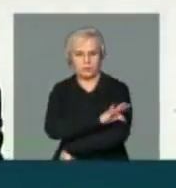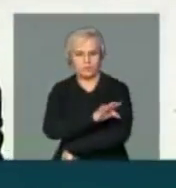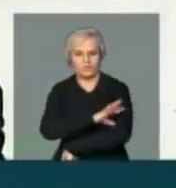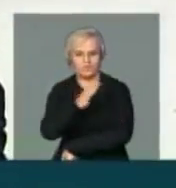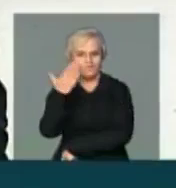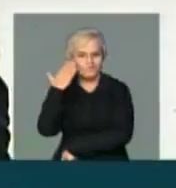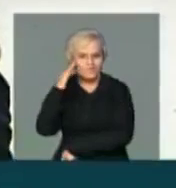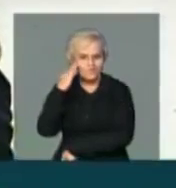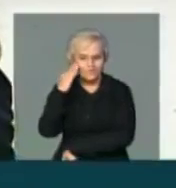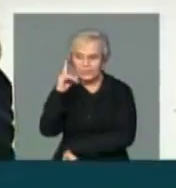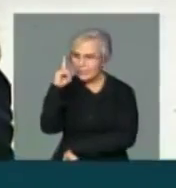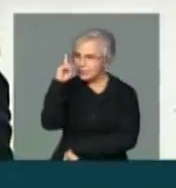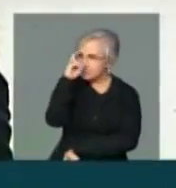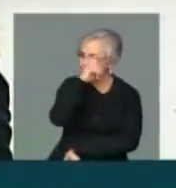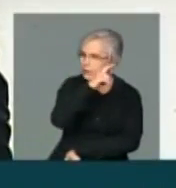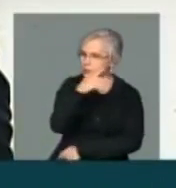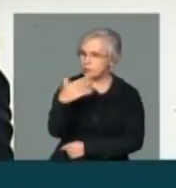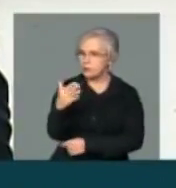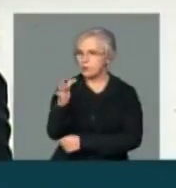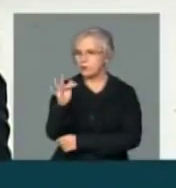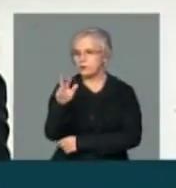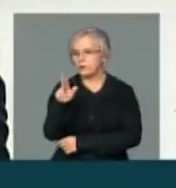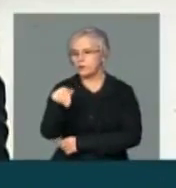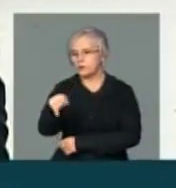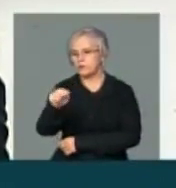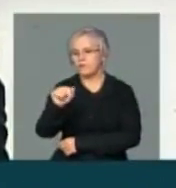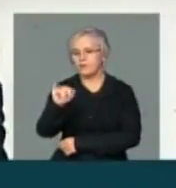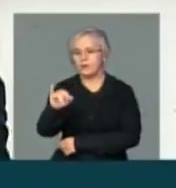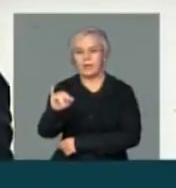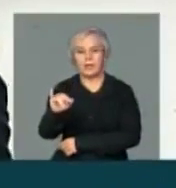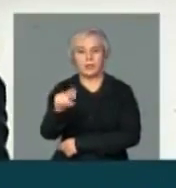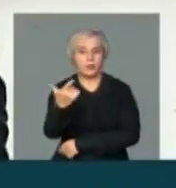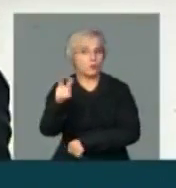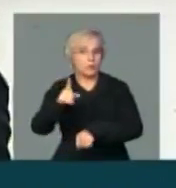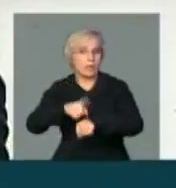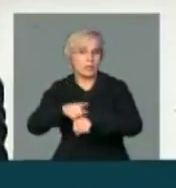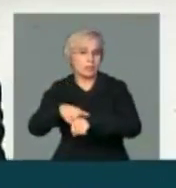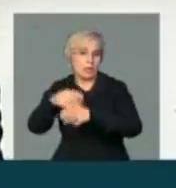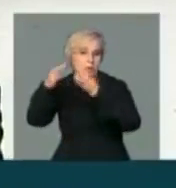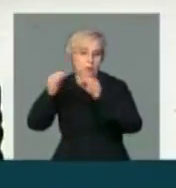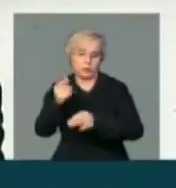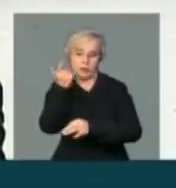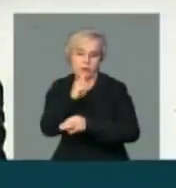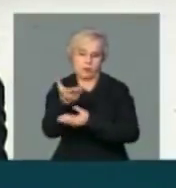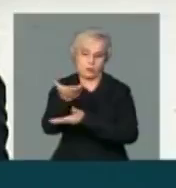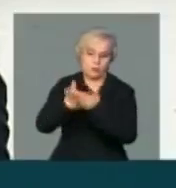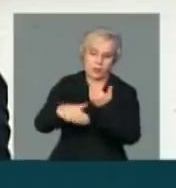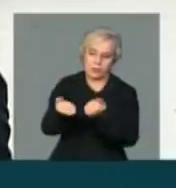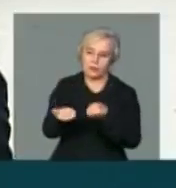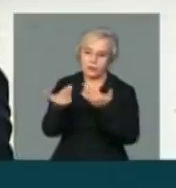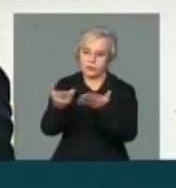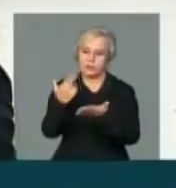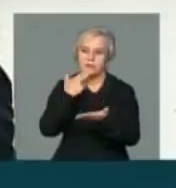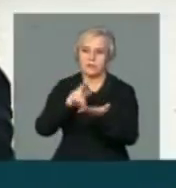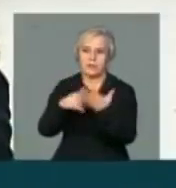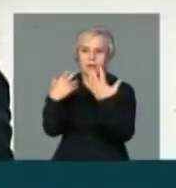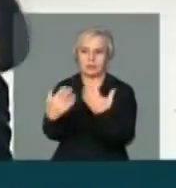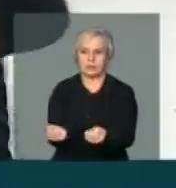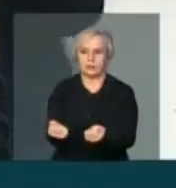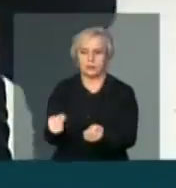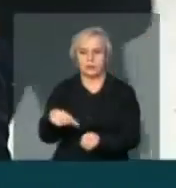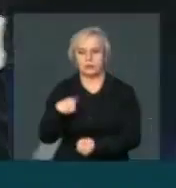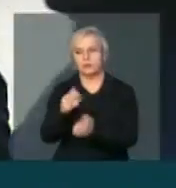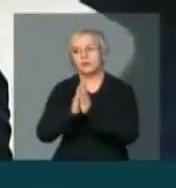compreensão, e a FUNAI, então, não tem prazo para fornecer essa carta de anuência. O que nós